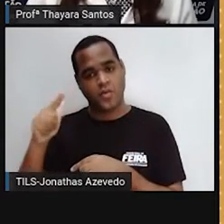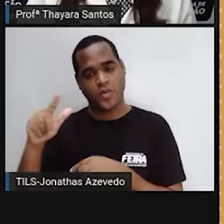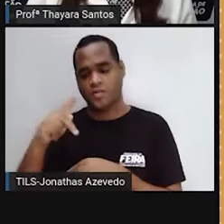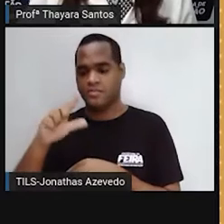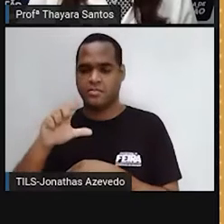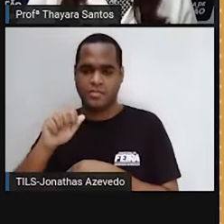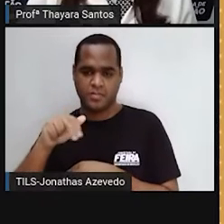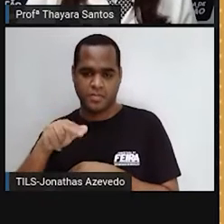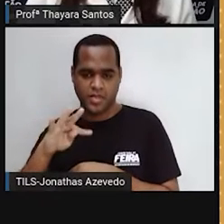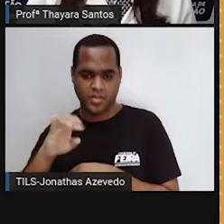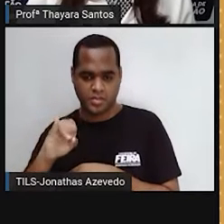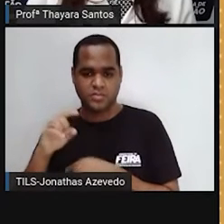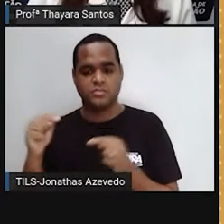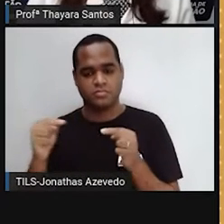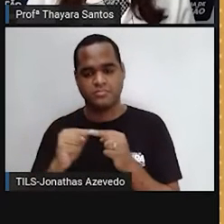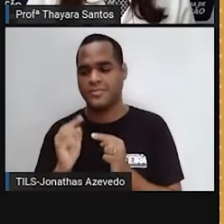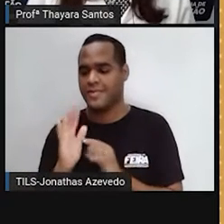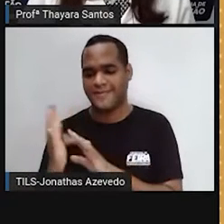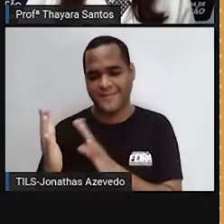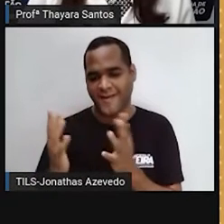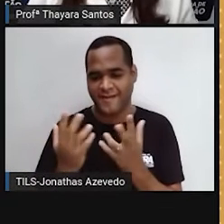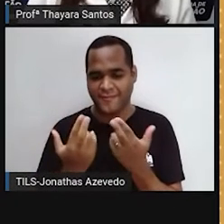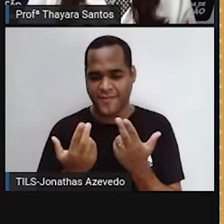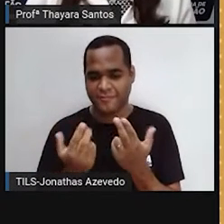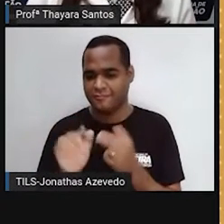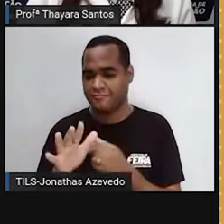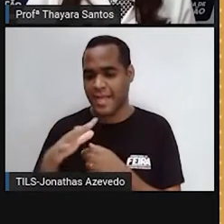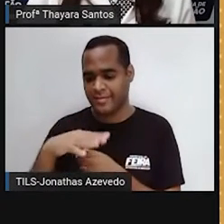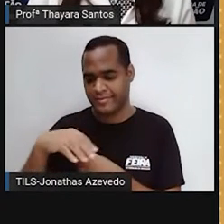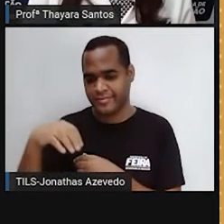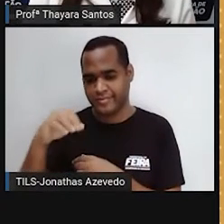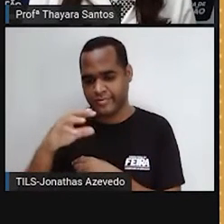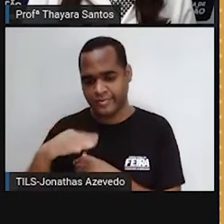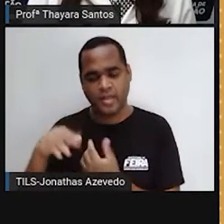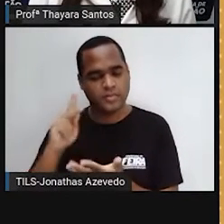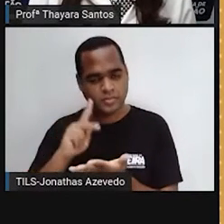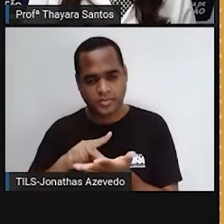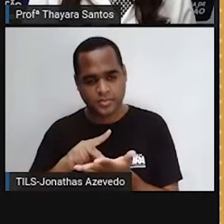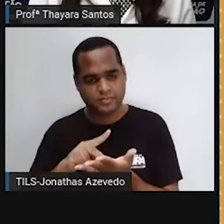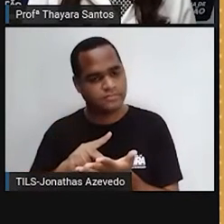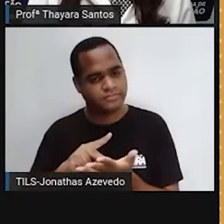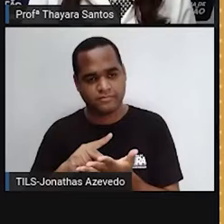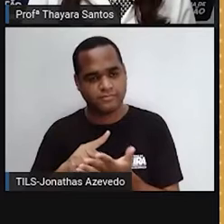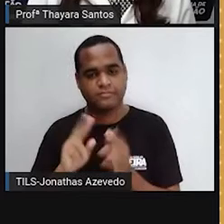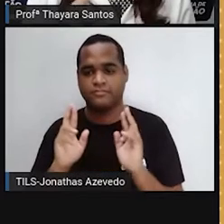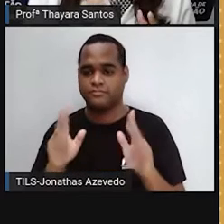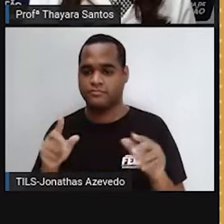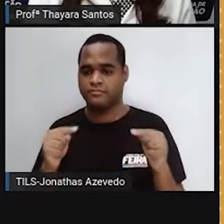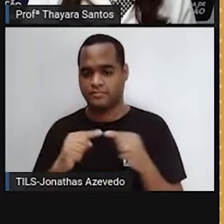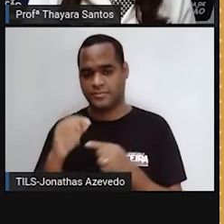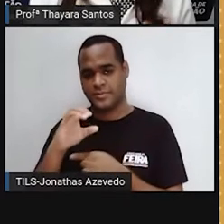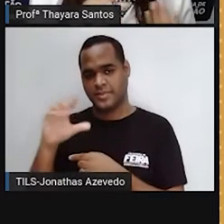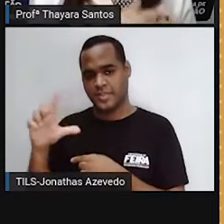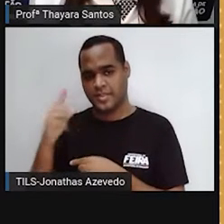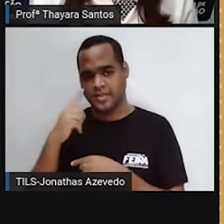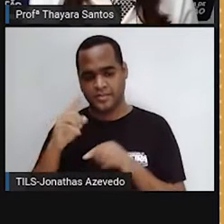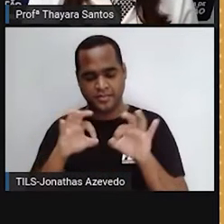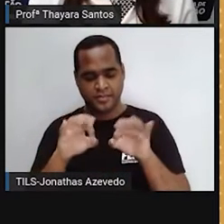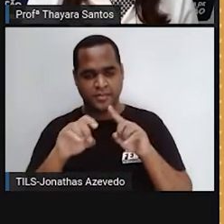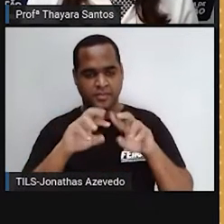com as plantas. Mas como elas não formam tecidos verdadeiros, elas são classificadas como organismos